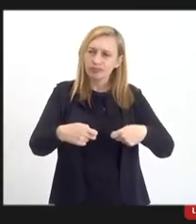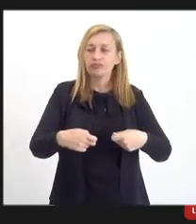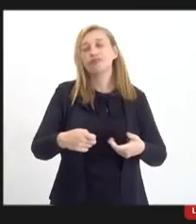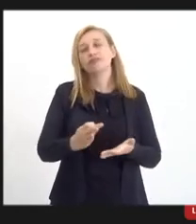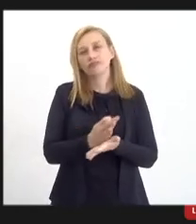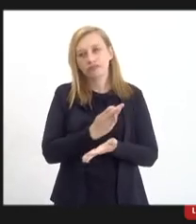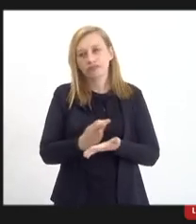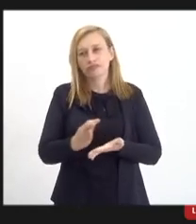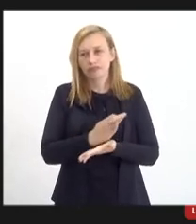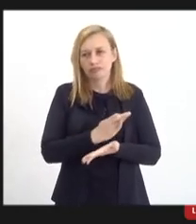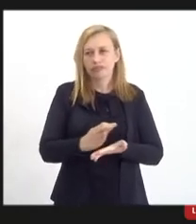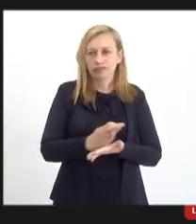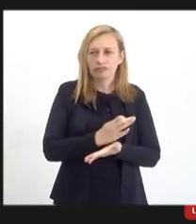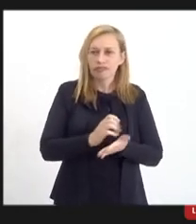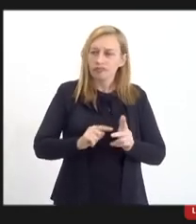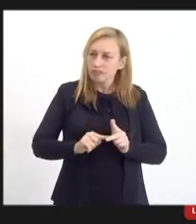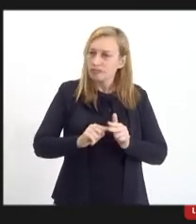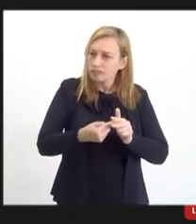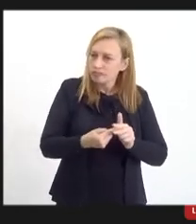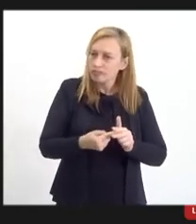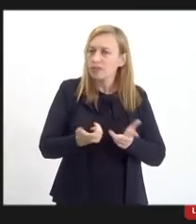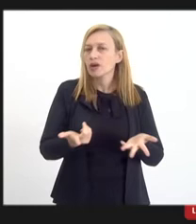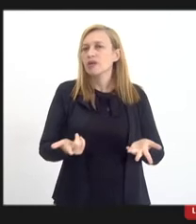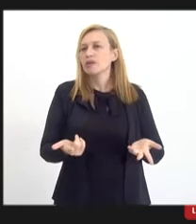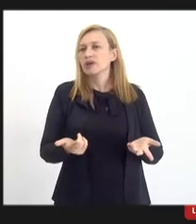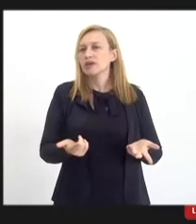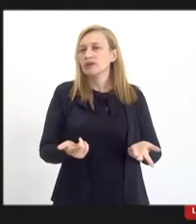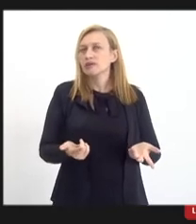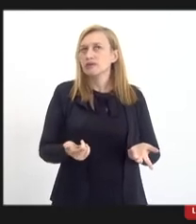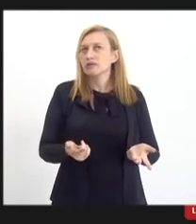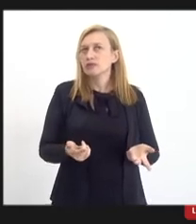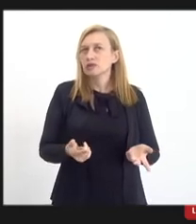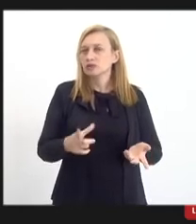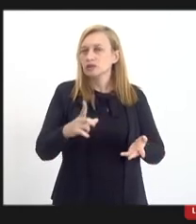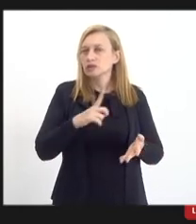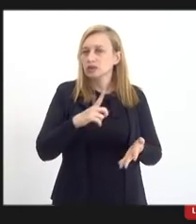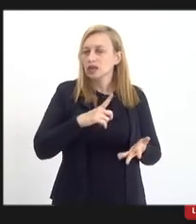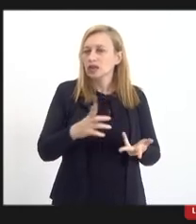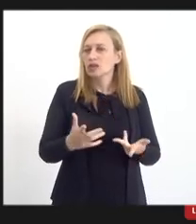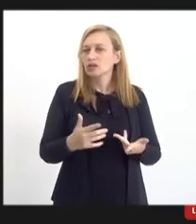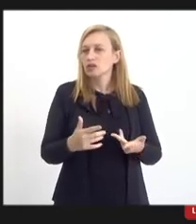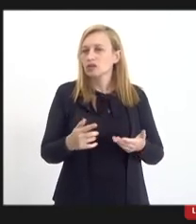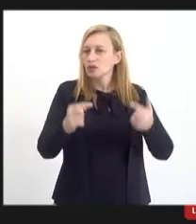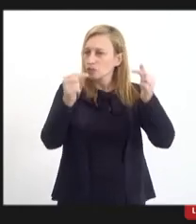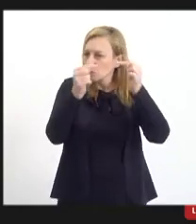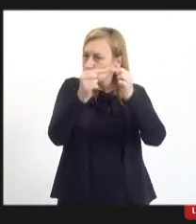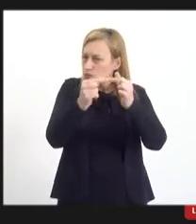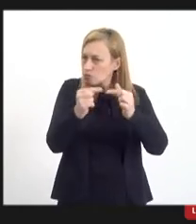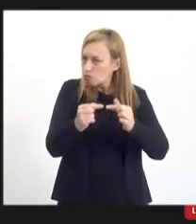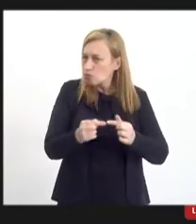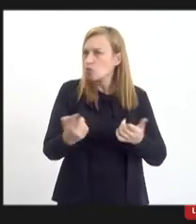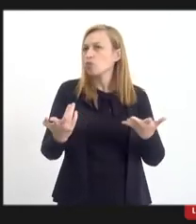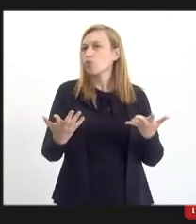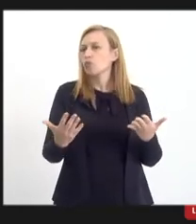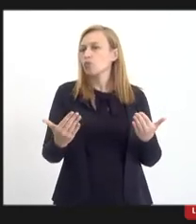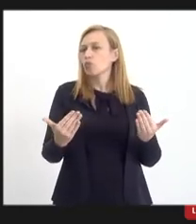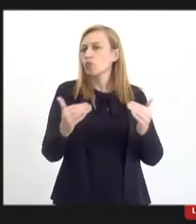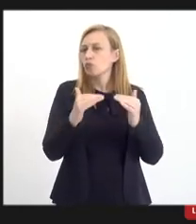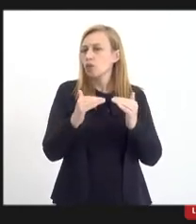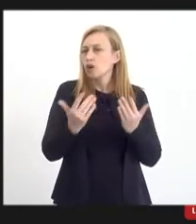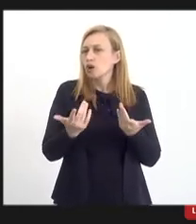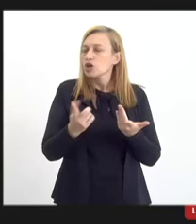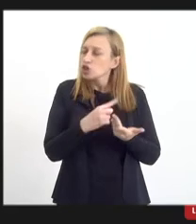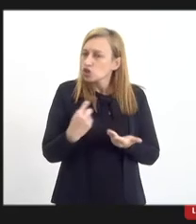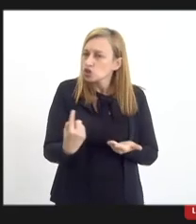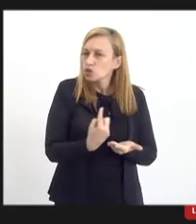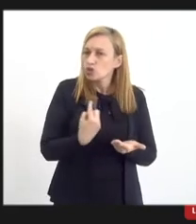muitas das vezes de se alterar para que haja um fomento, né, de acordo com o